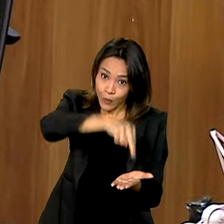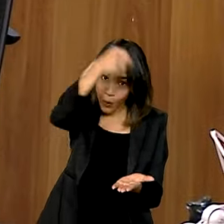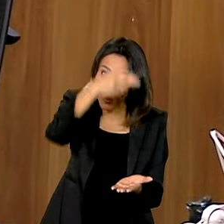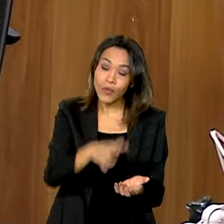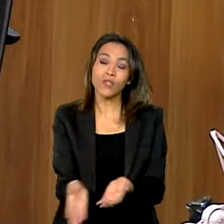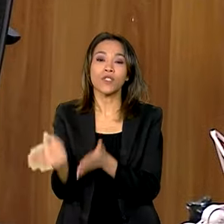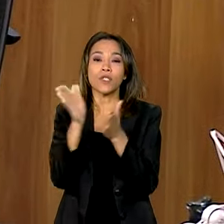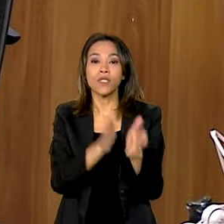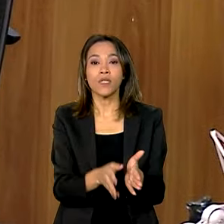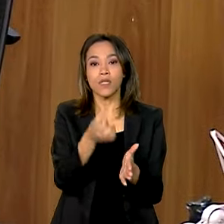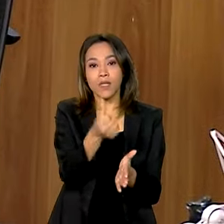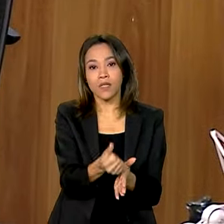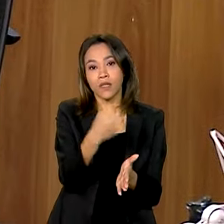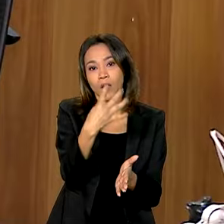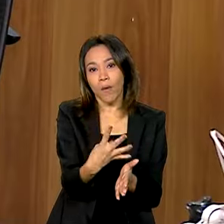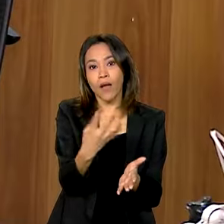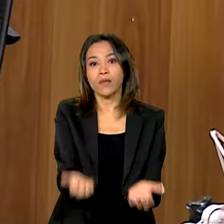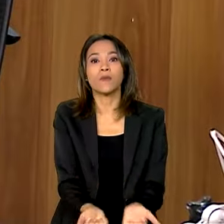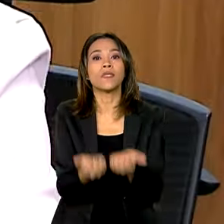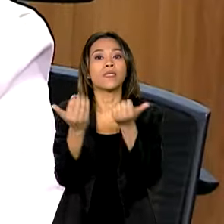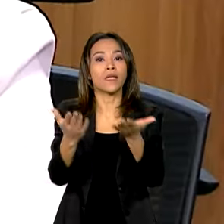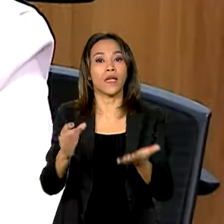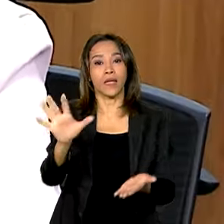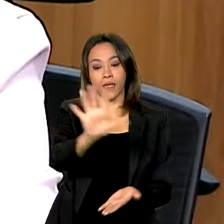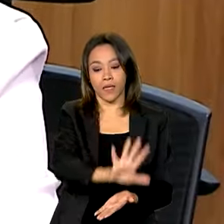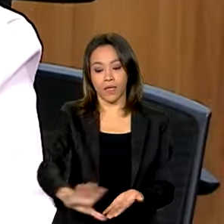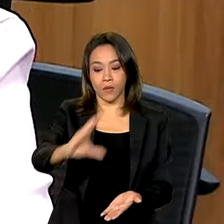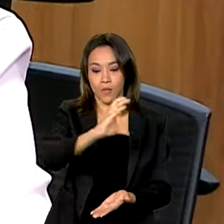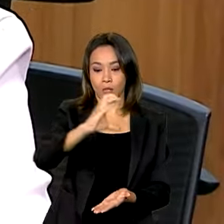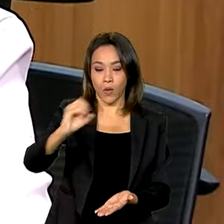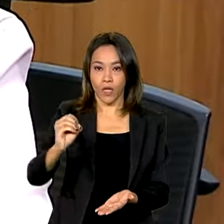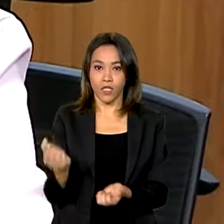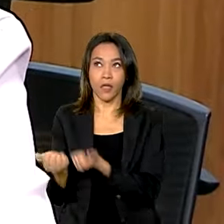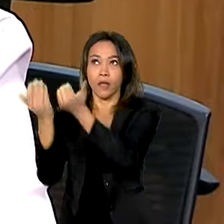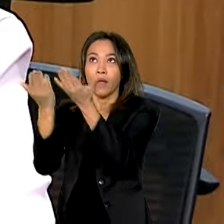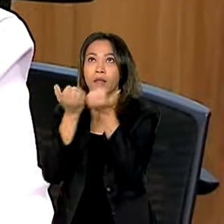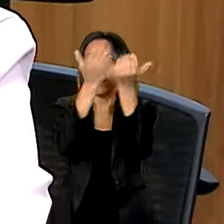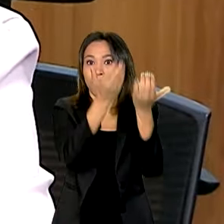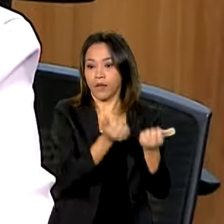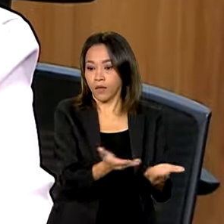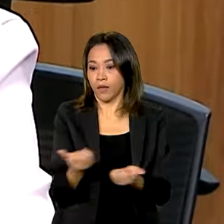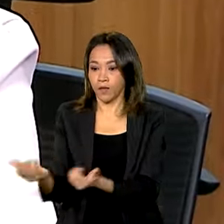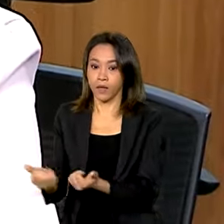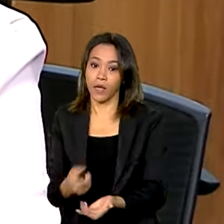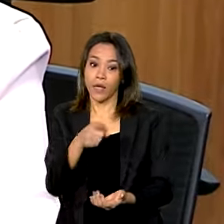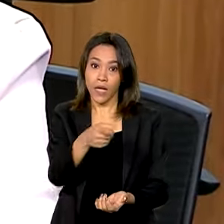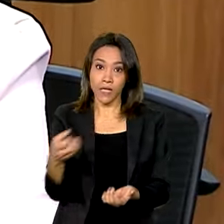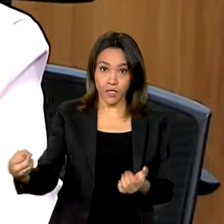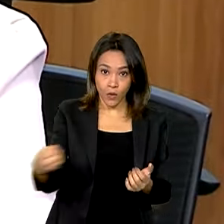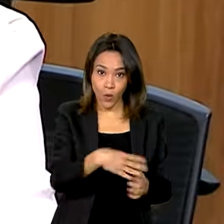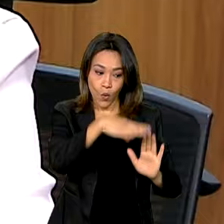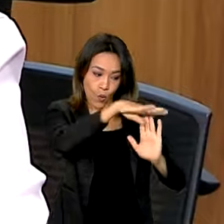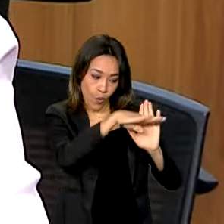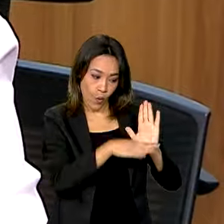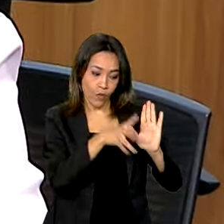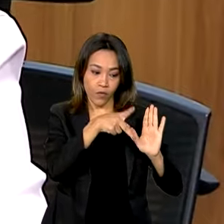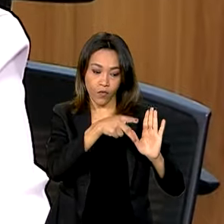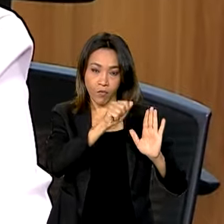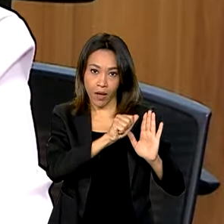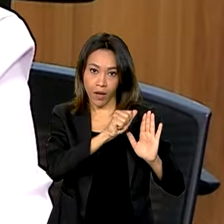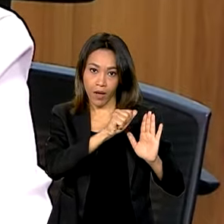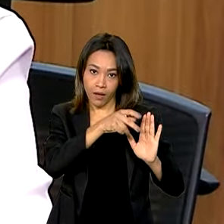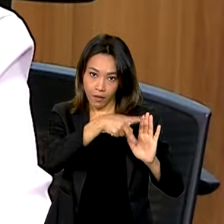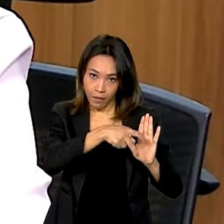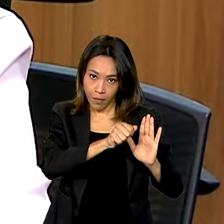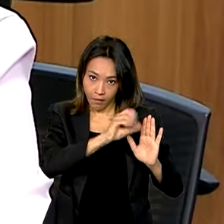64 entregas na região Centro-Oeste. O PAC novo, lançado pelo presidente Lula e pelo ministro Camilo, há pouco mais de um mês,